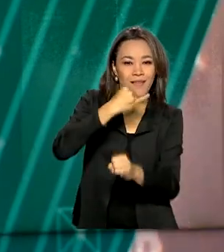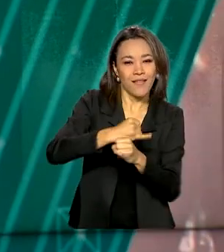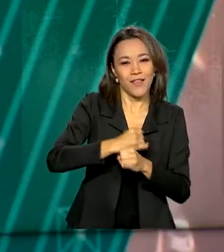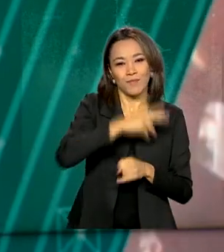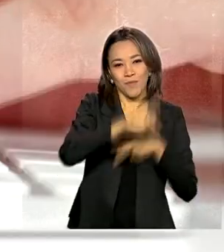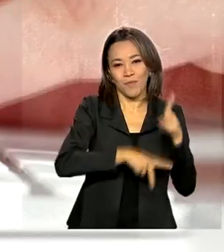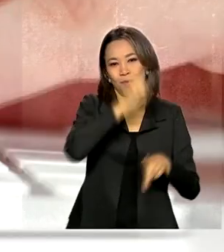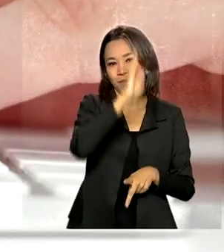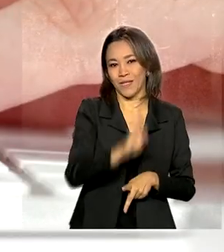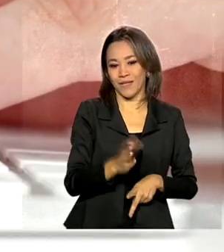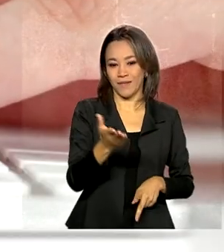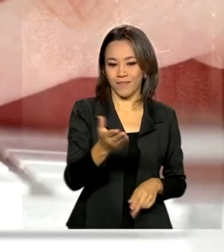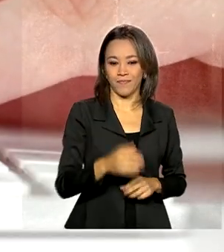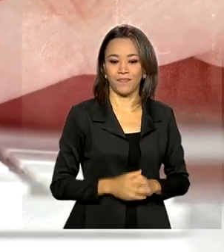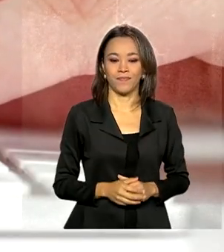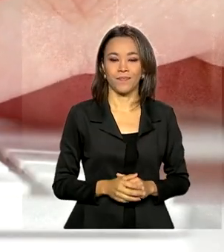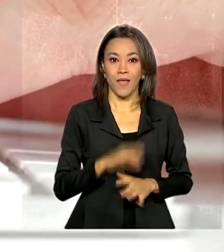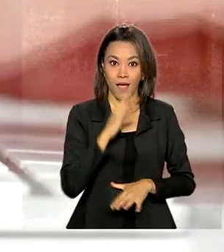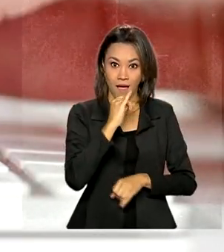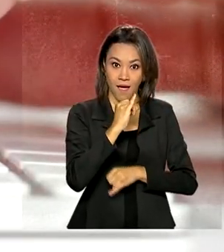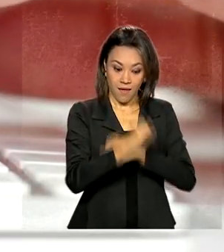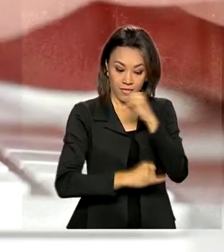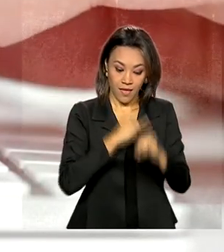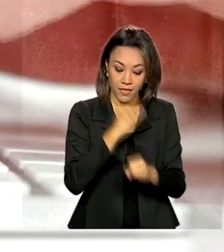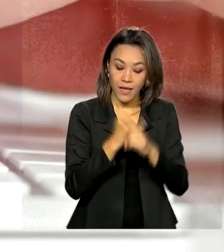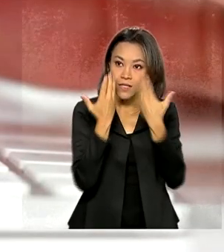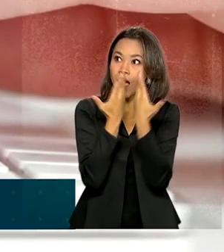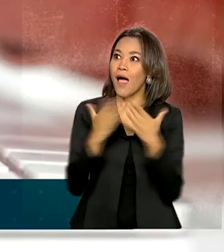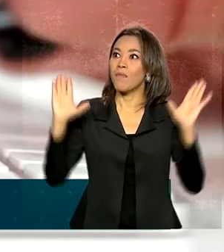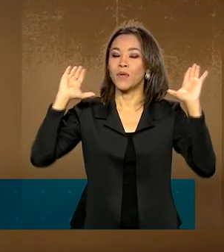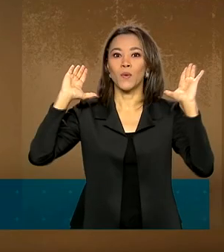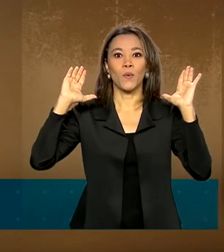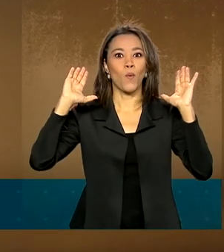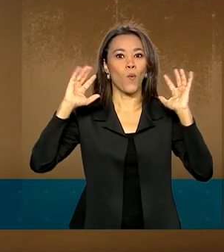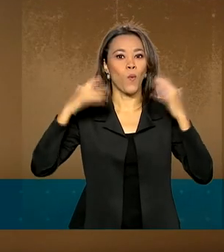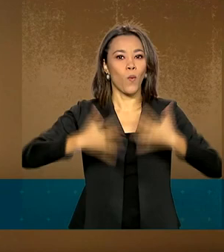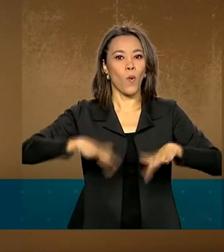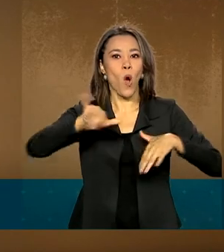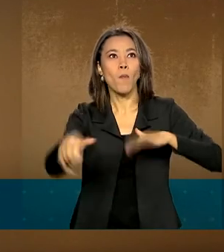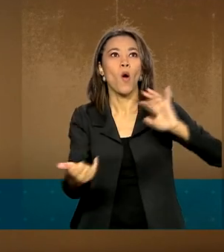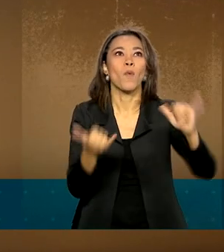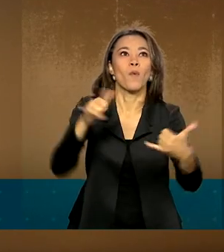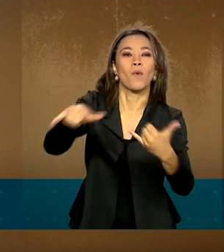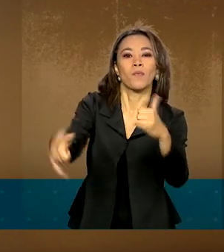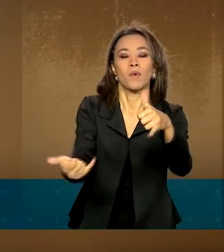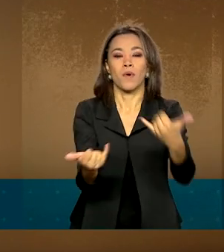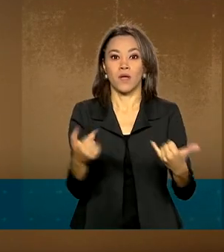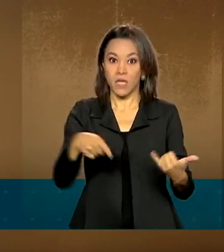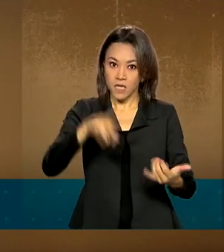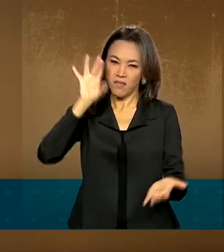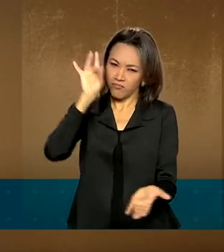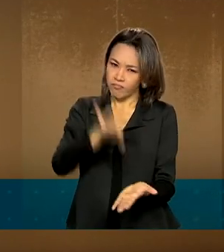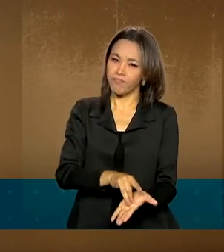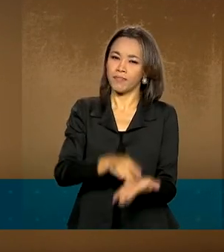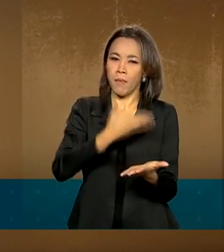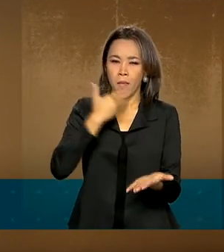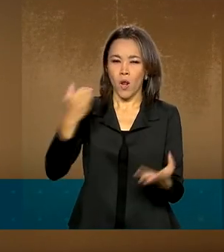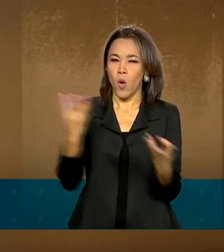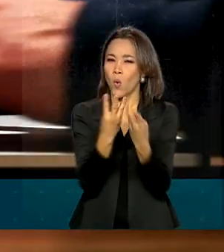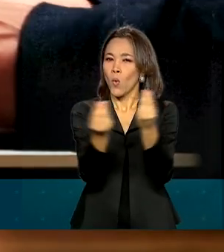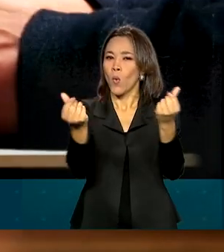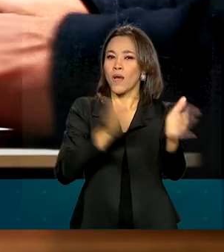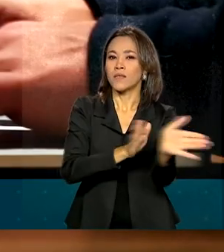brasileiros. A internet abriu um mundo de possibilidades e para tornar essa nova realidade cada vez mais